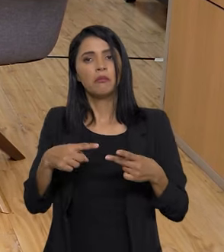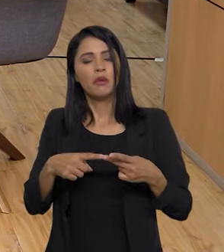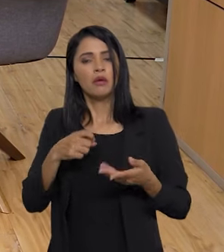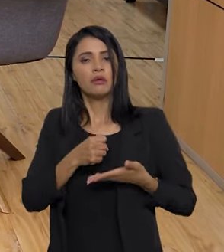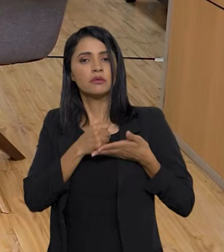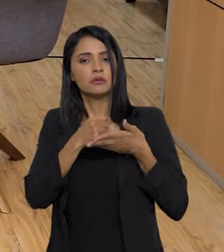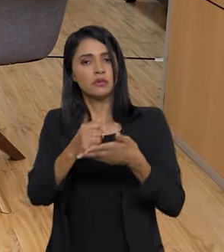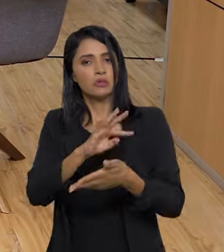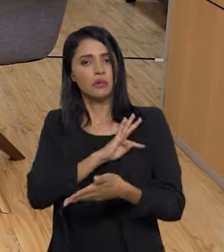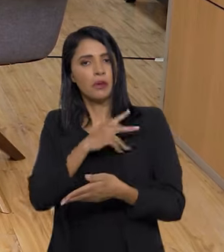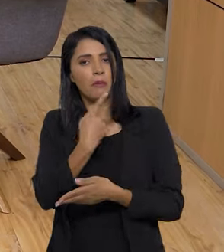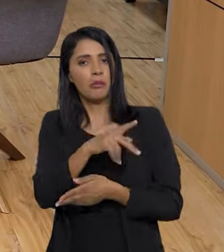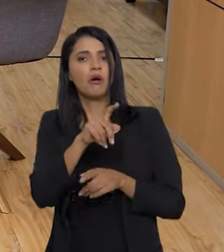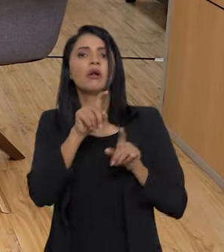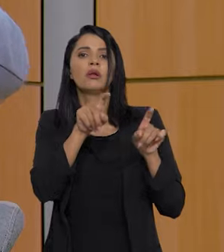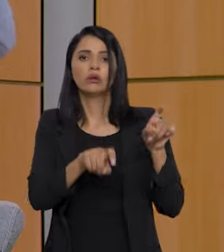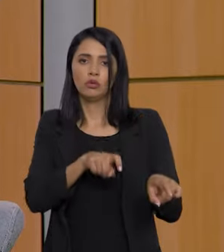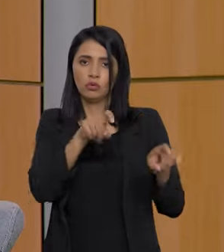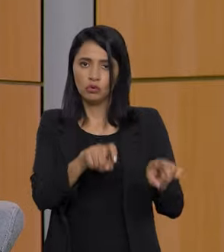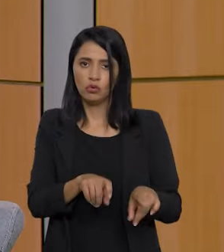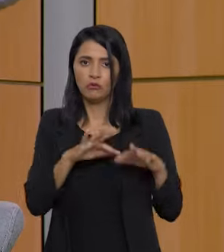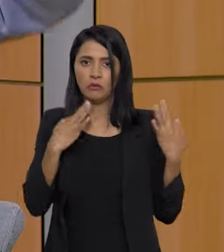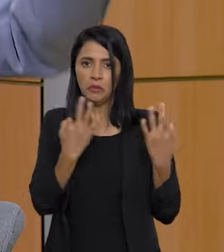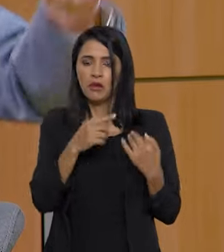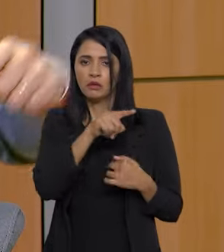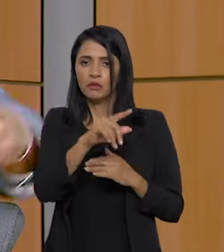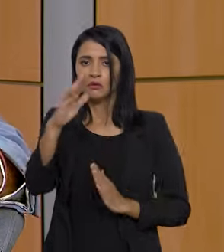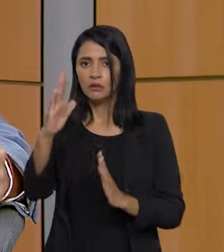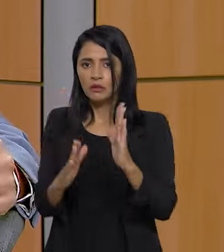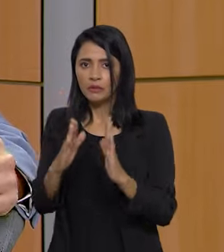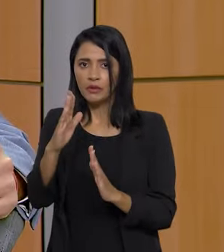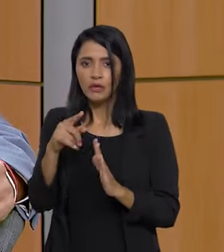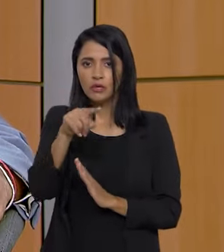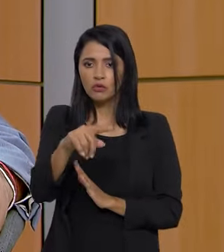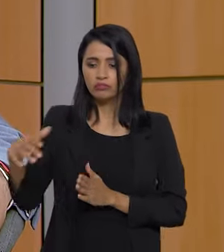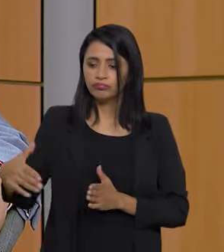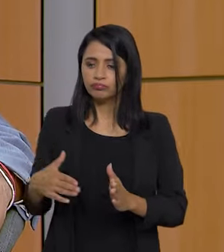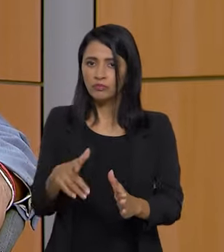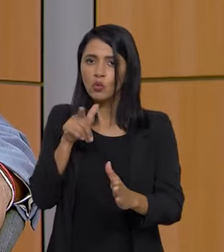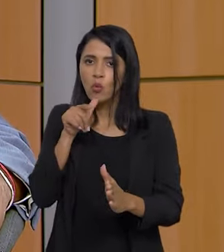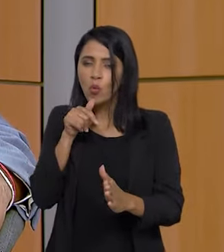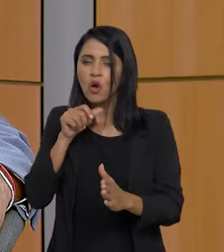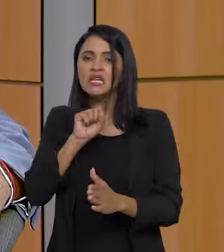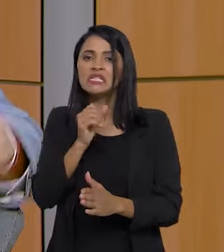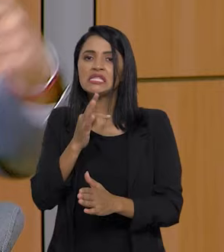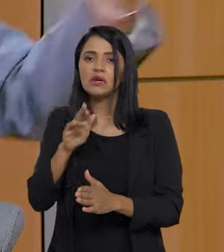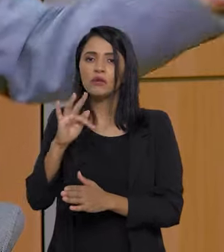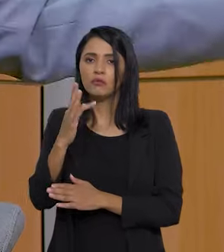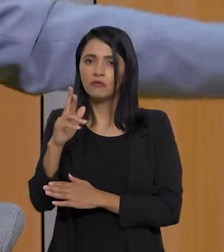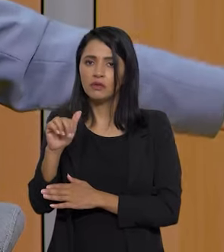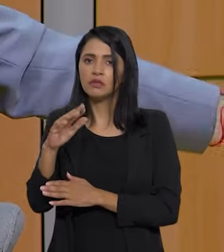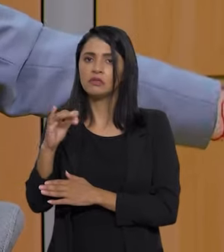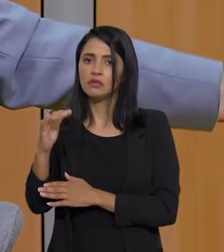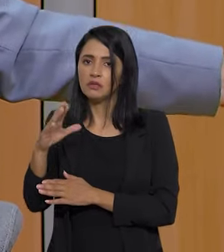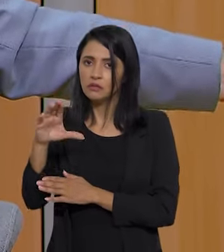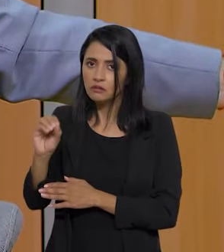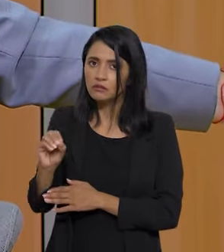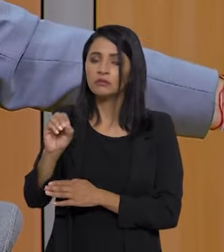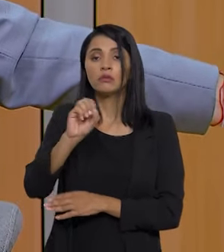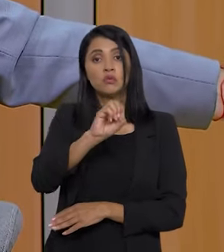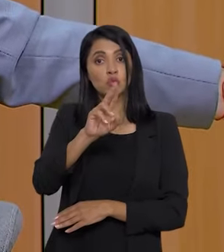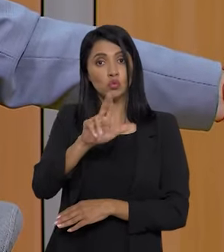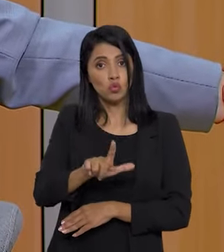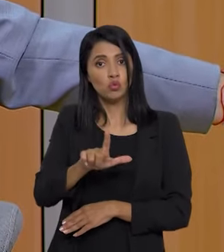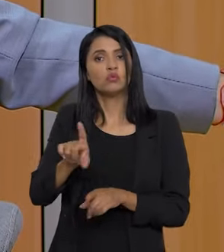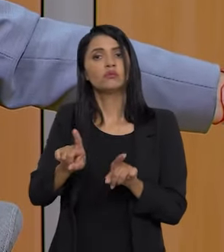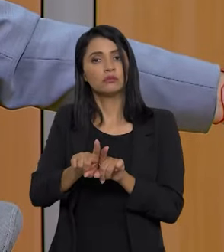técnica ao agricultor familiar que esteja naquele perímetro irrigado de São Francisco. No Sul também, lá